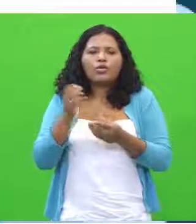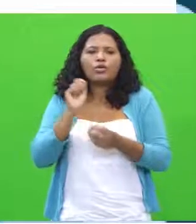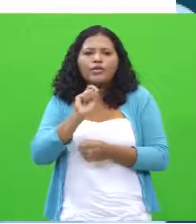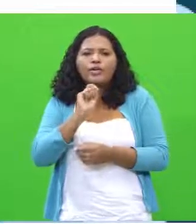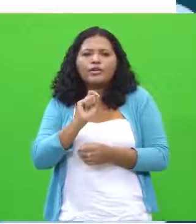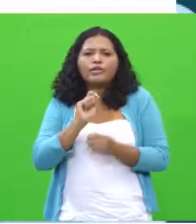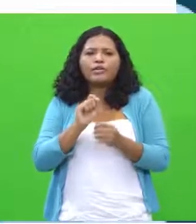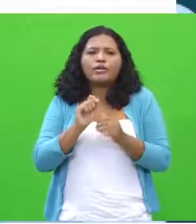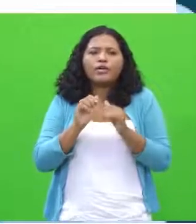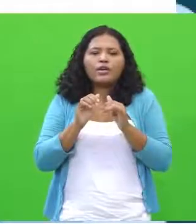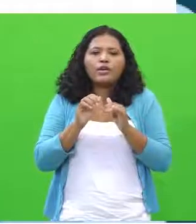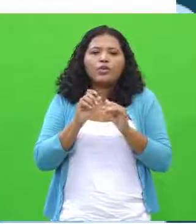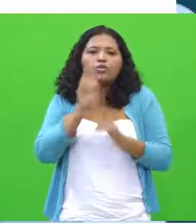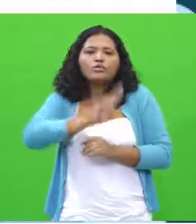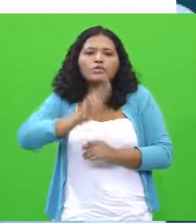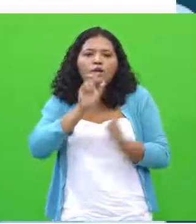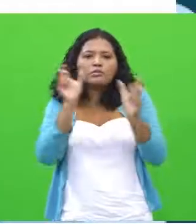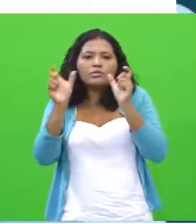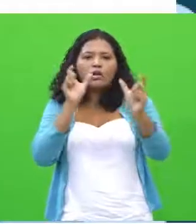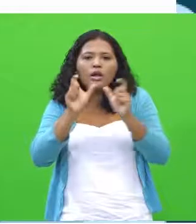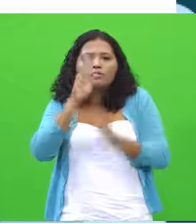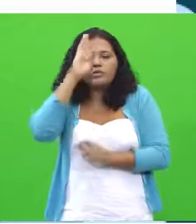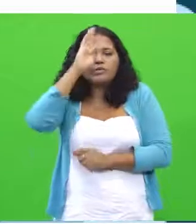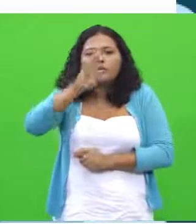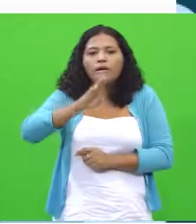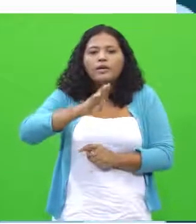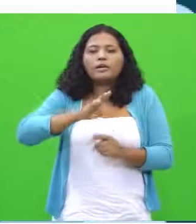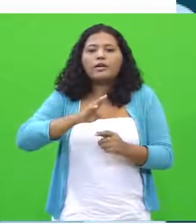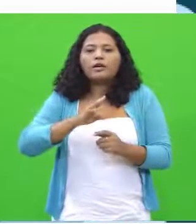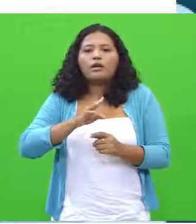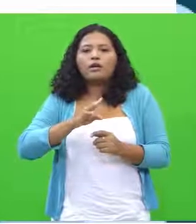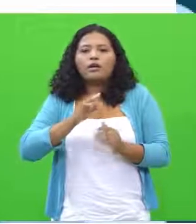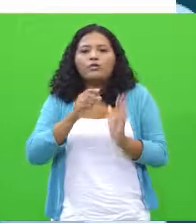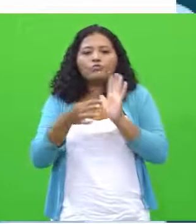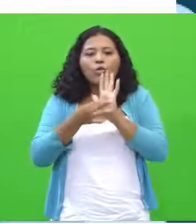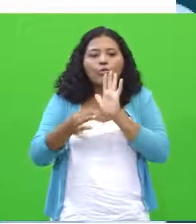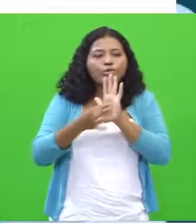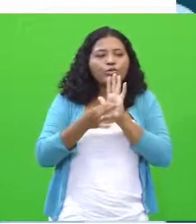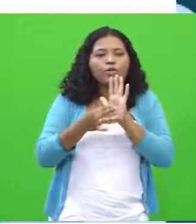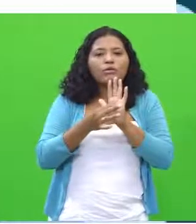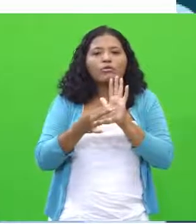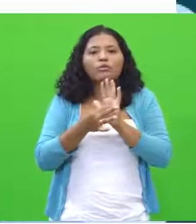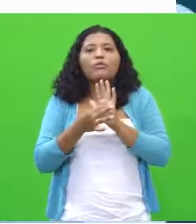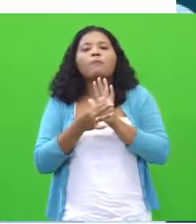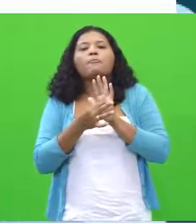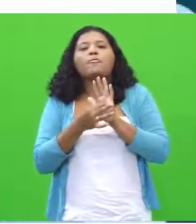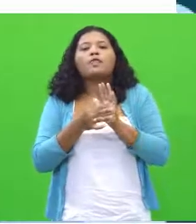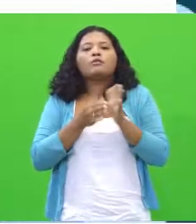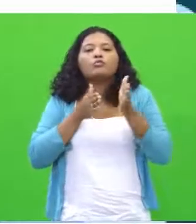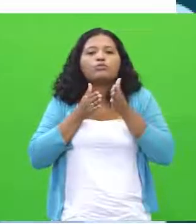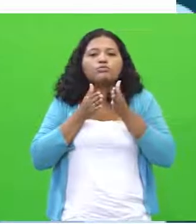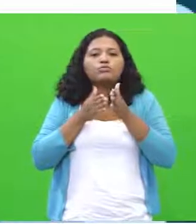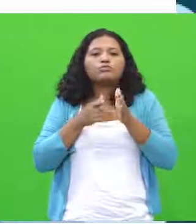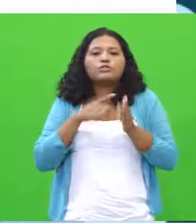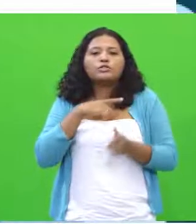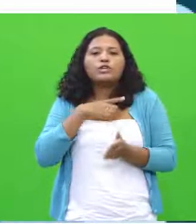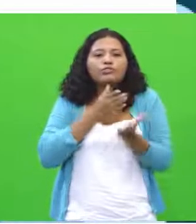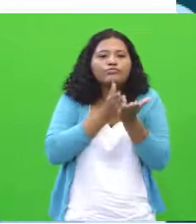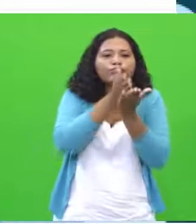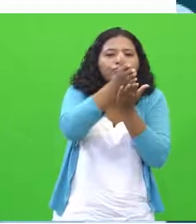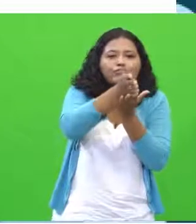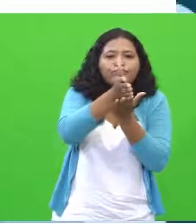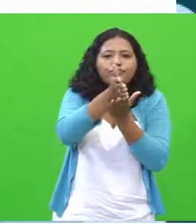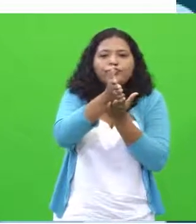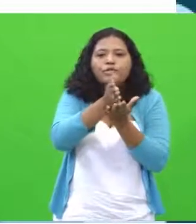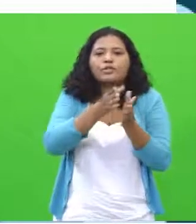a partir das palavras-chave, o meu ponto de vista, dar um norte para eu defender